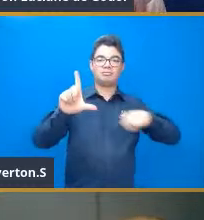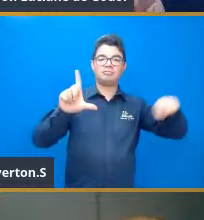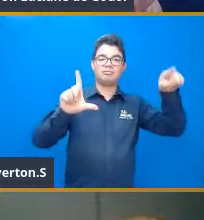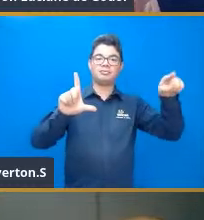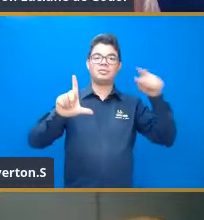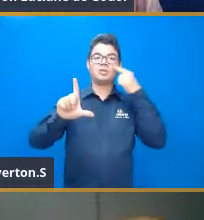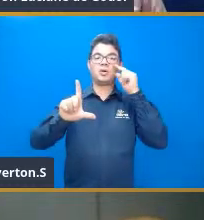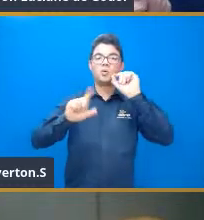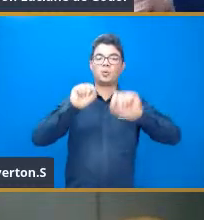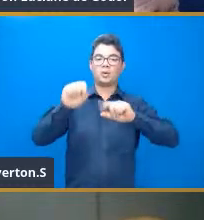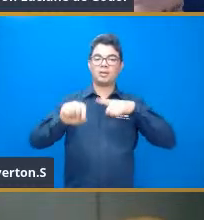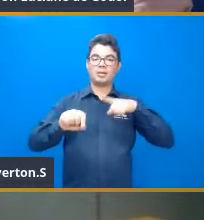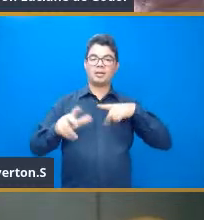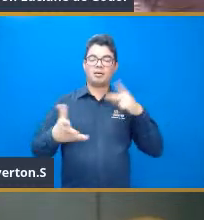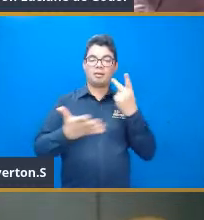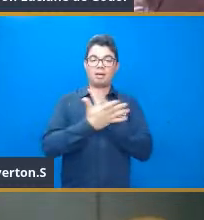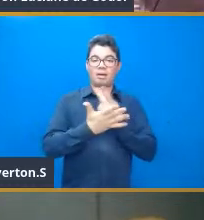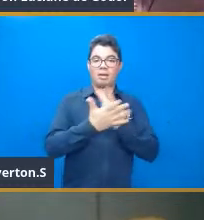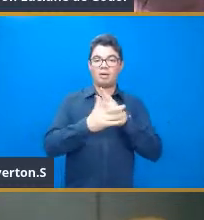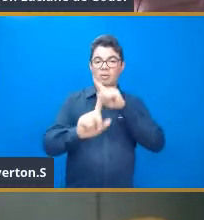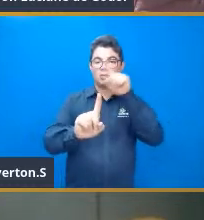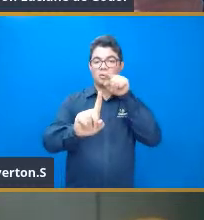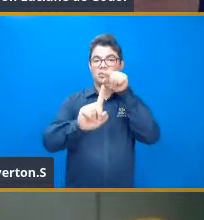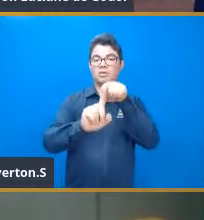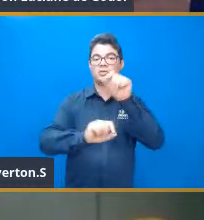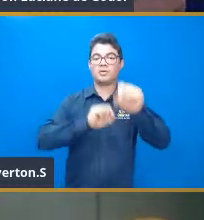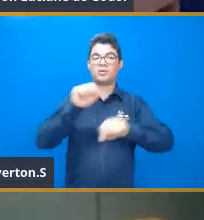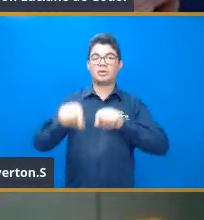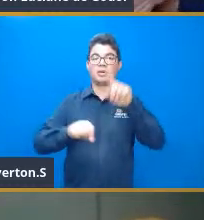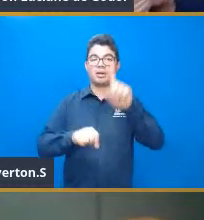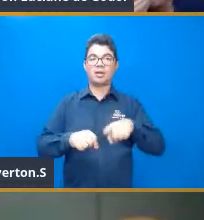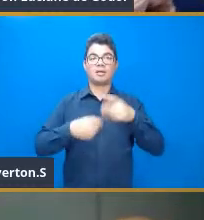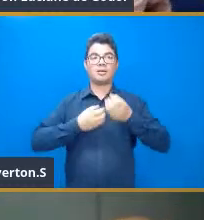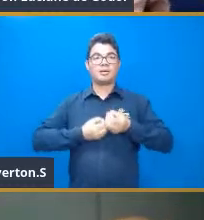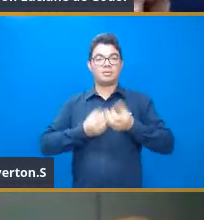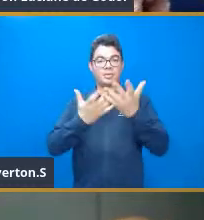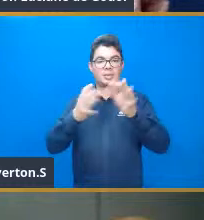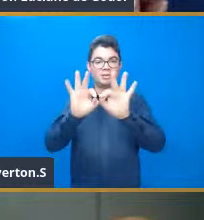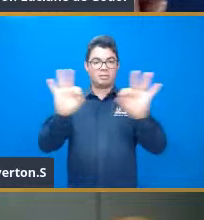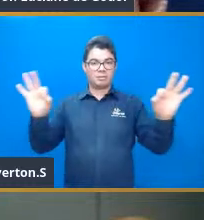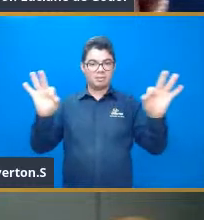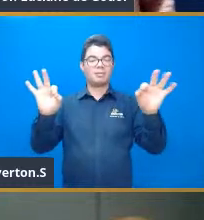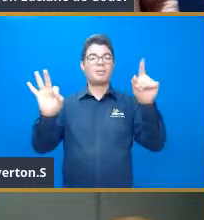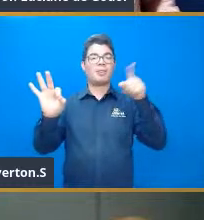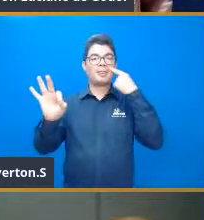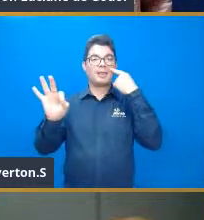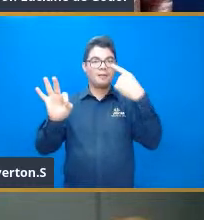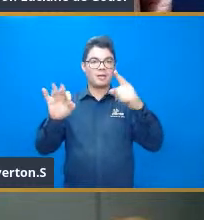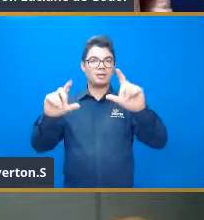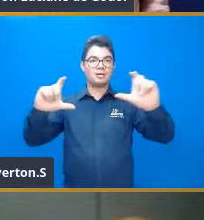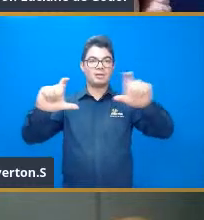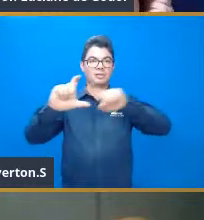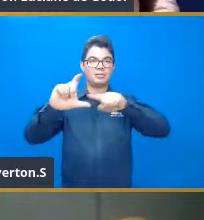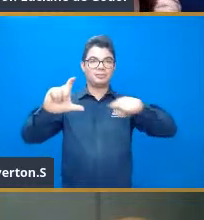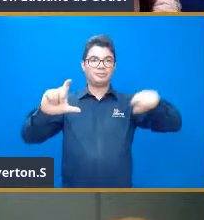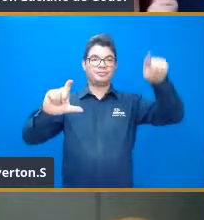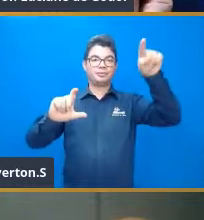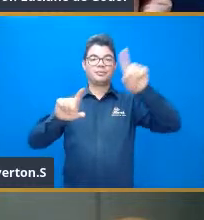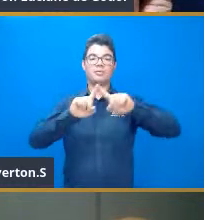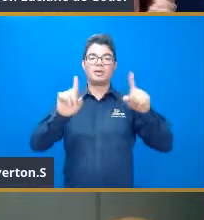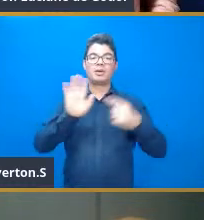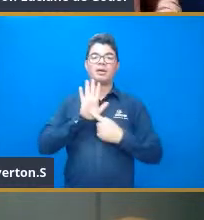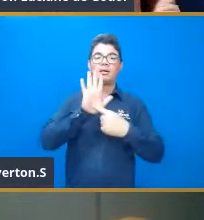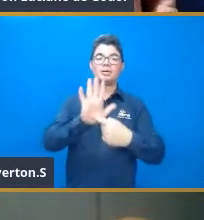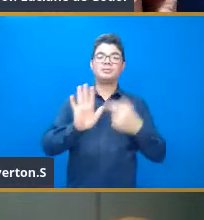o que a gente chama de erro, né? O objetivo não é ter a expressão que passa exatamente sobre os pontos, mas, assim, nós queremos a expressão que